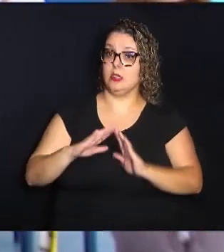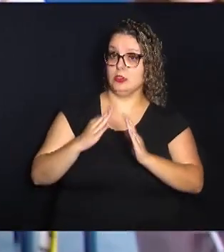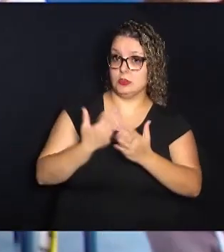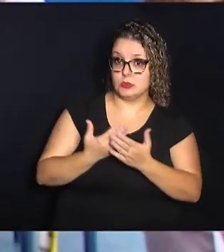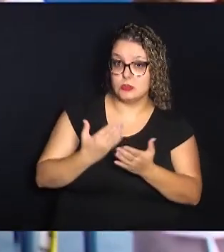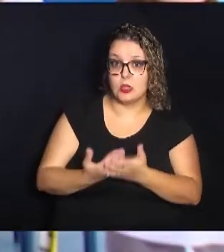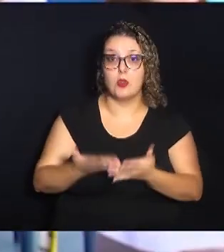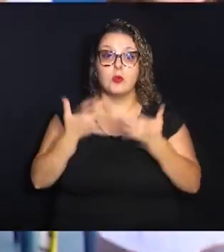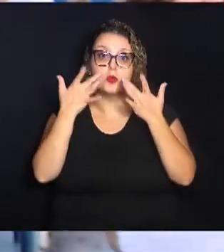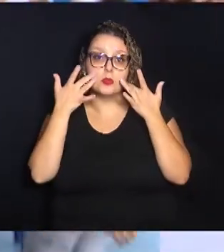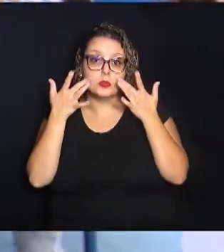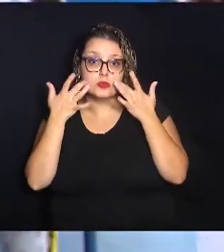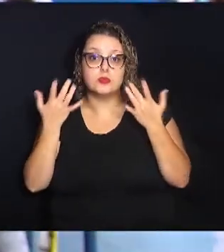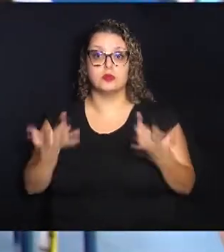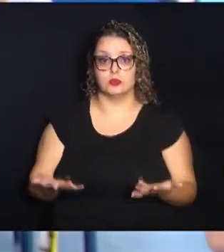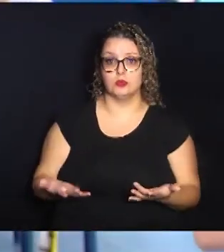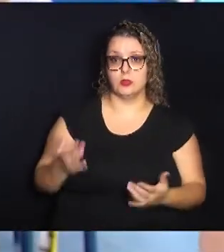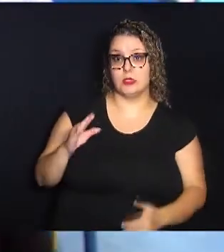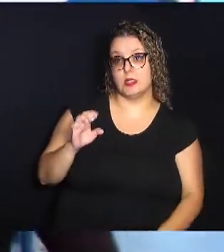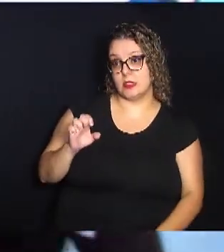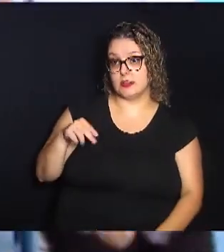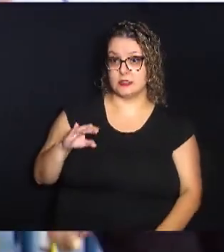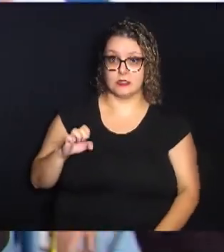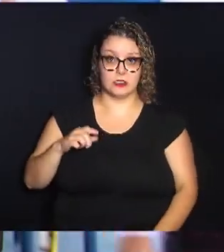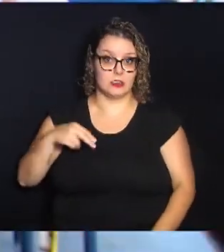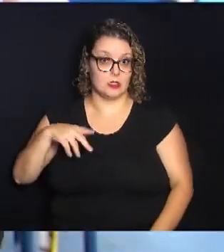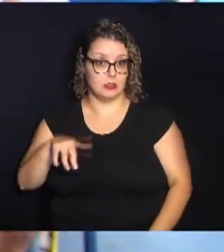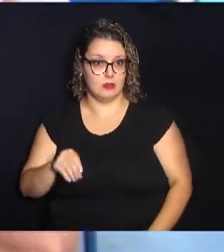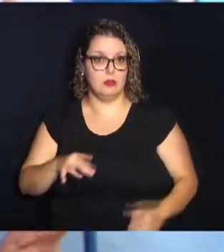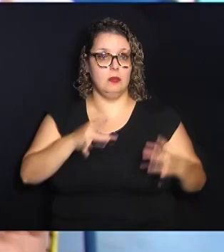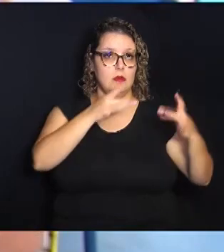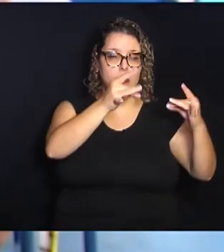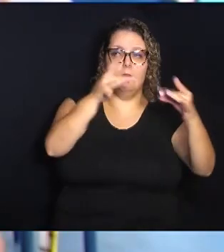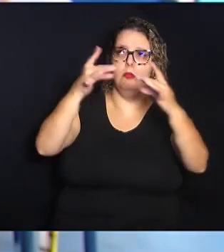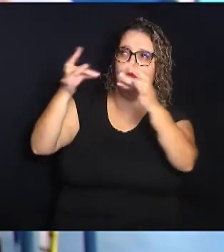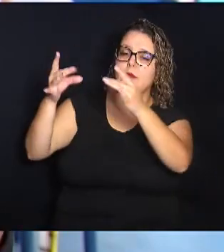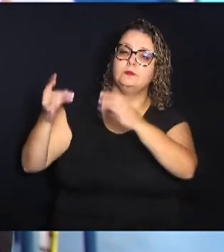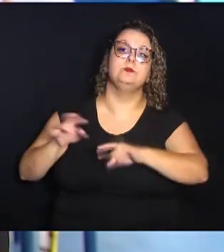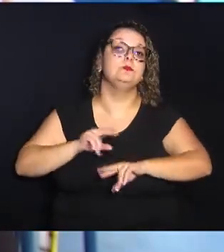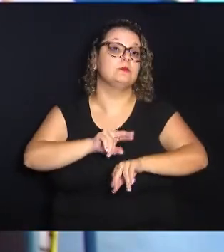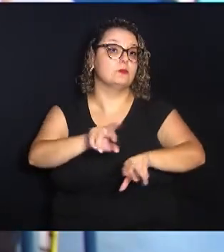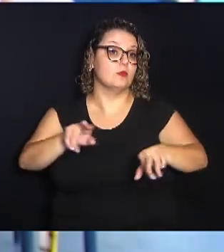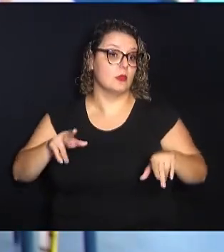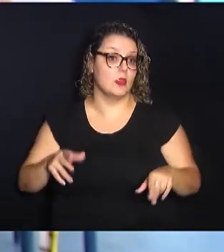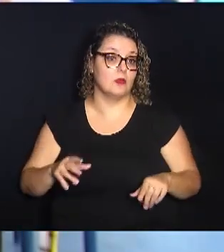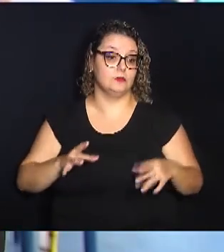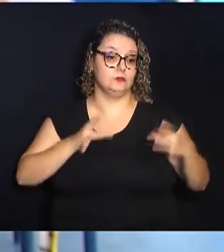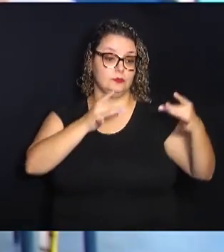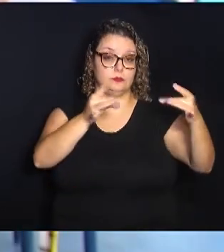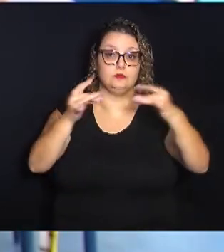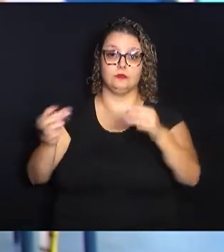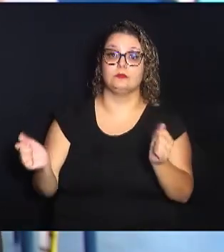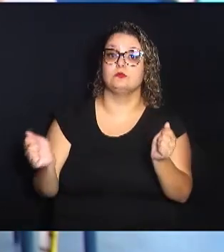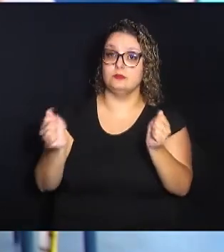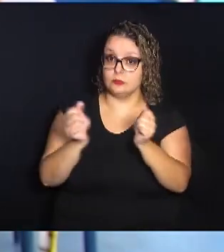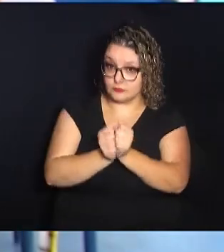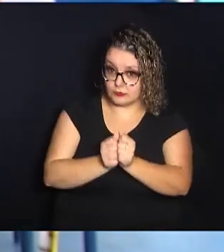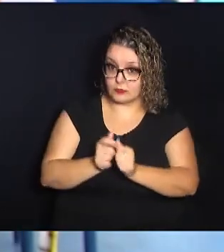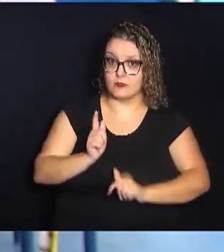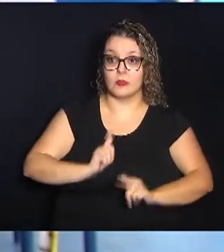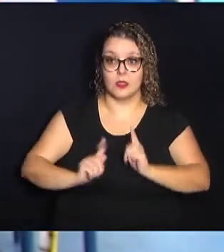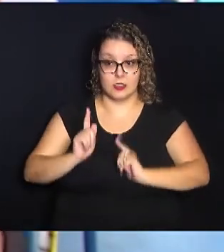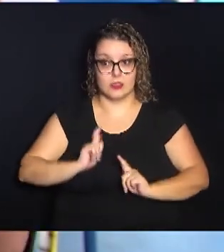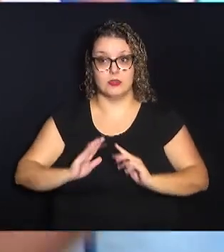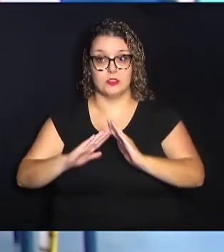encenação, o teatro, cartazes. Então, assim, são diversas atividades que são elaboradas junto com a gestão da escola,